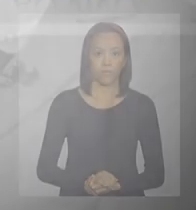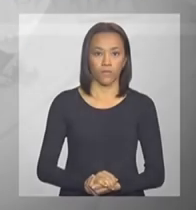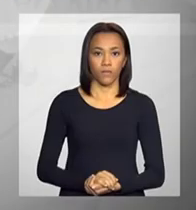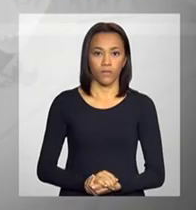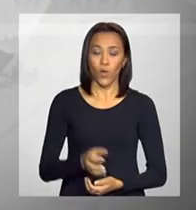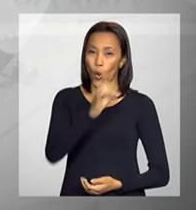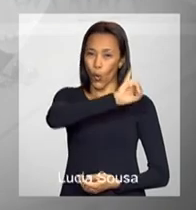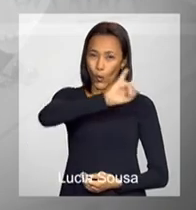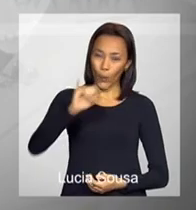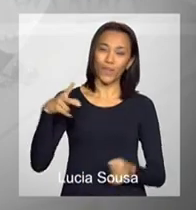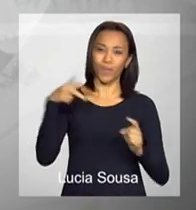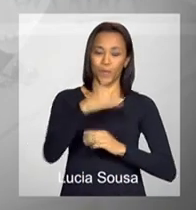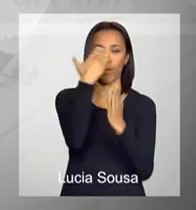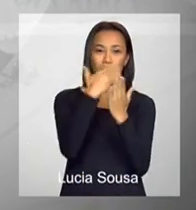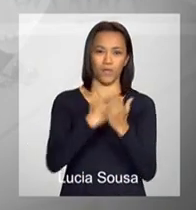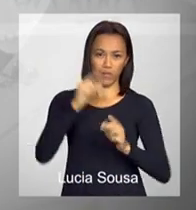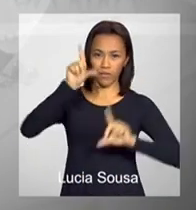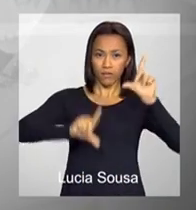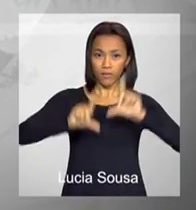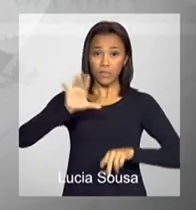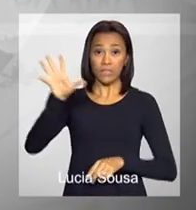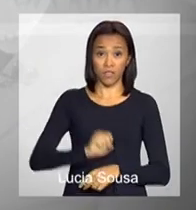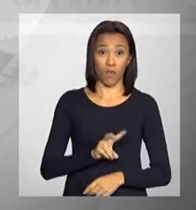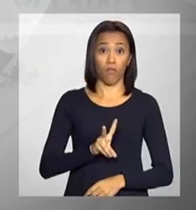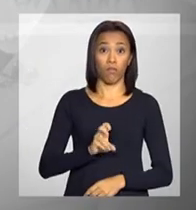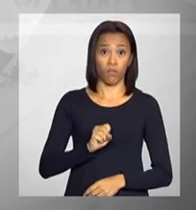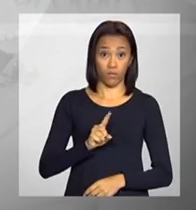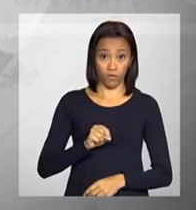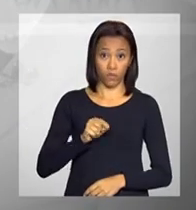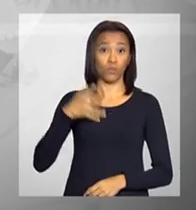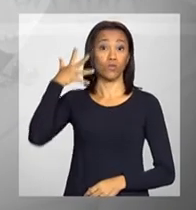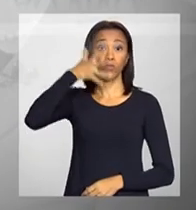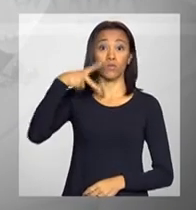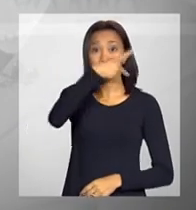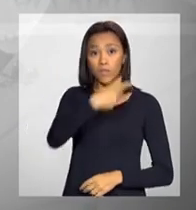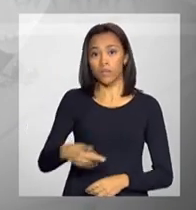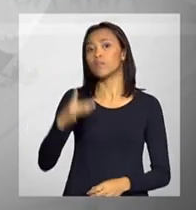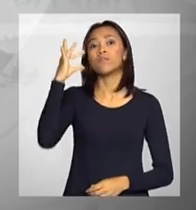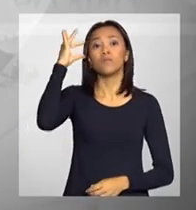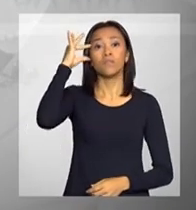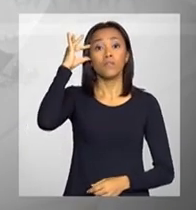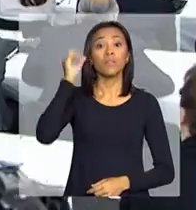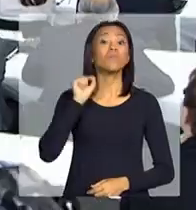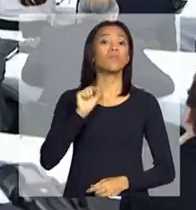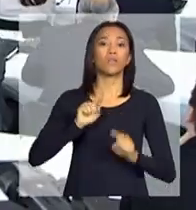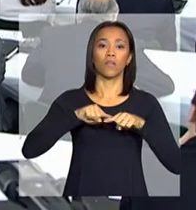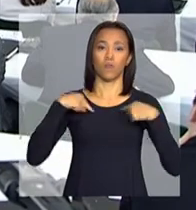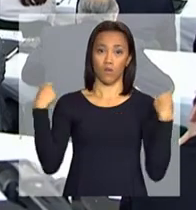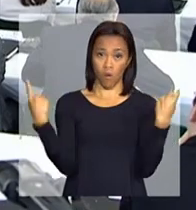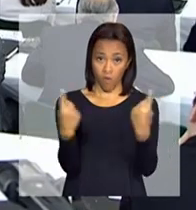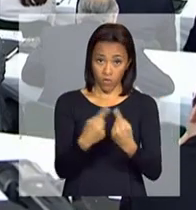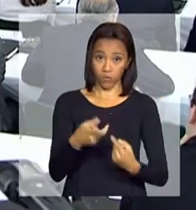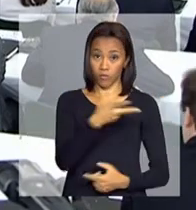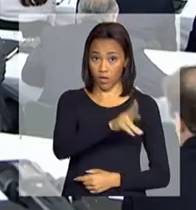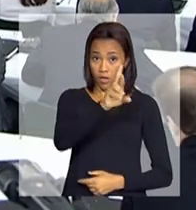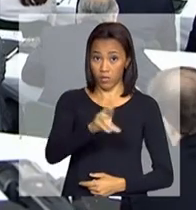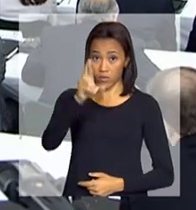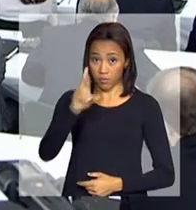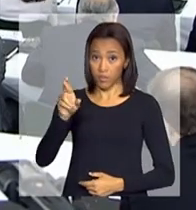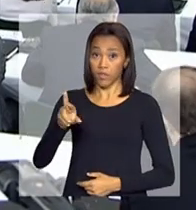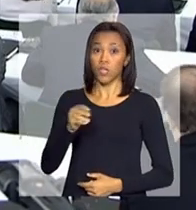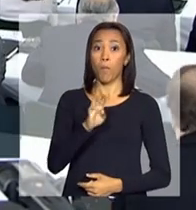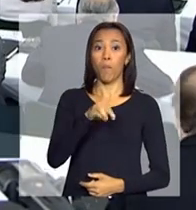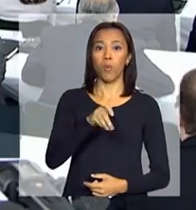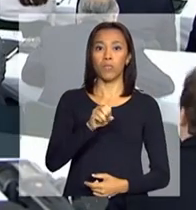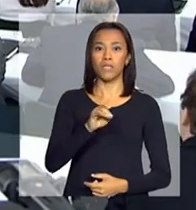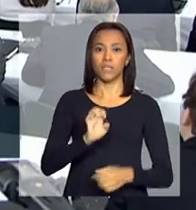Olá, interrompemos a programação para transmitir ao vivo o discurso da presidenta Dilma Rousseff na reunião com representantes